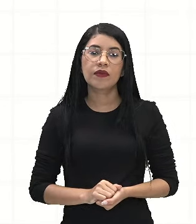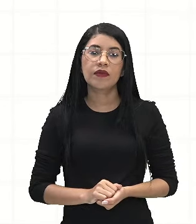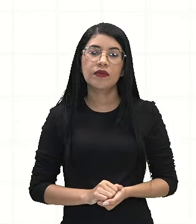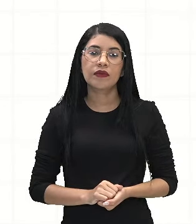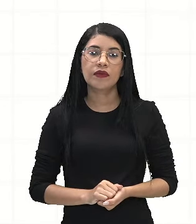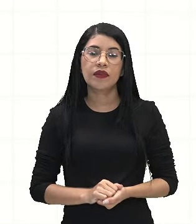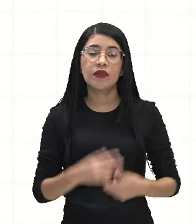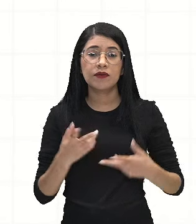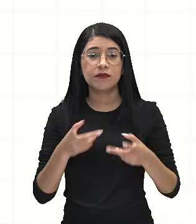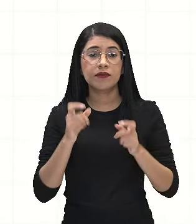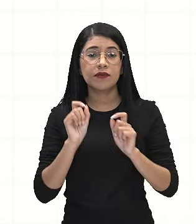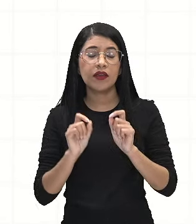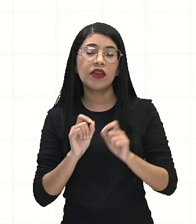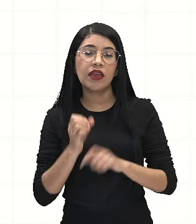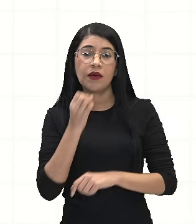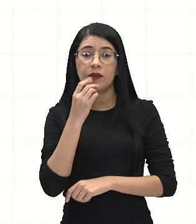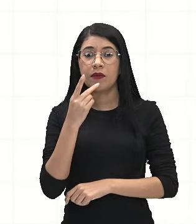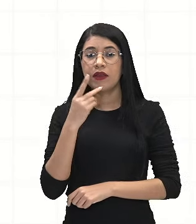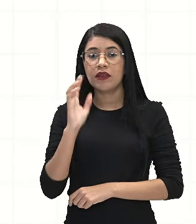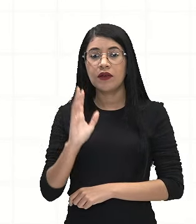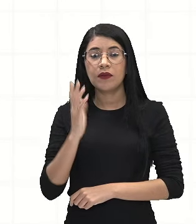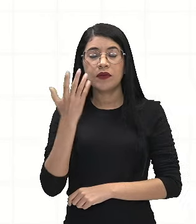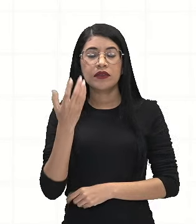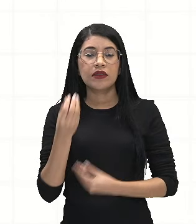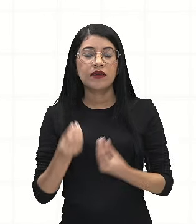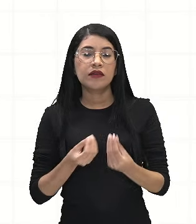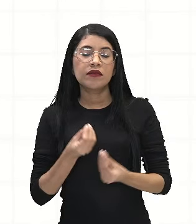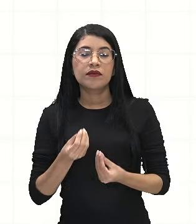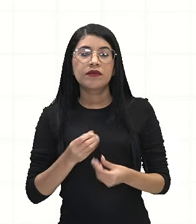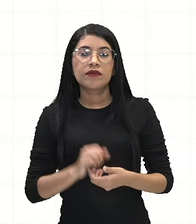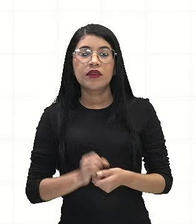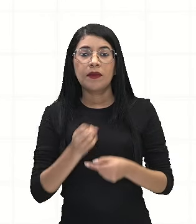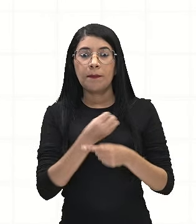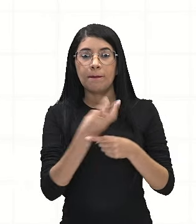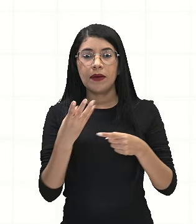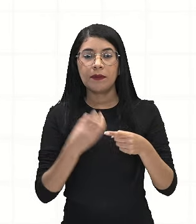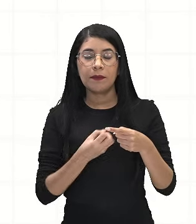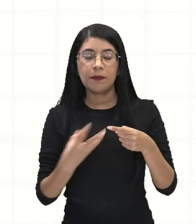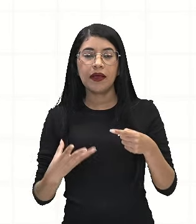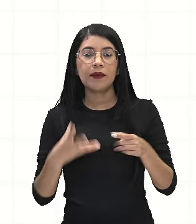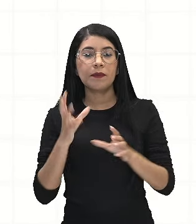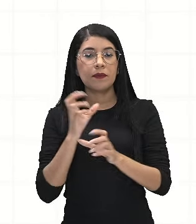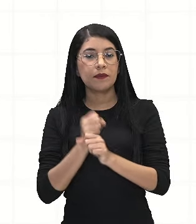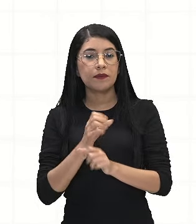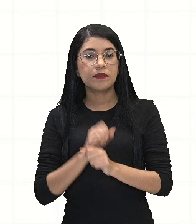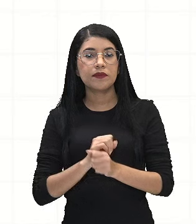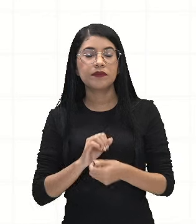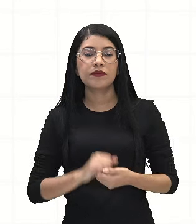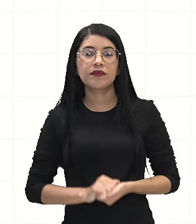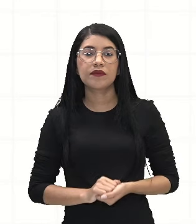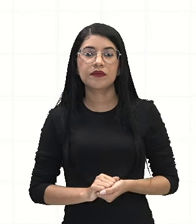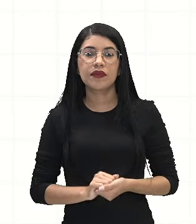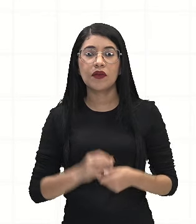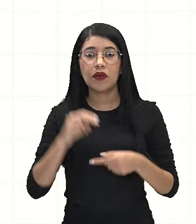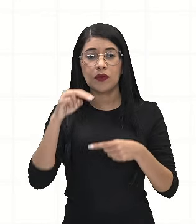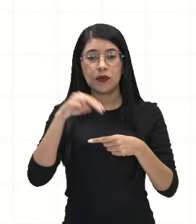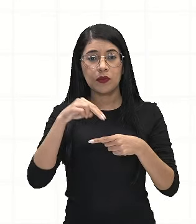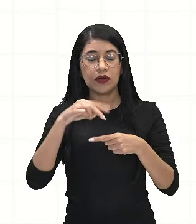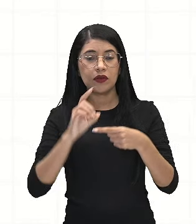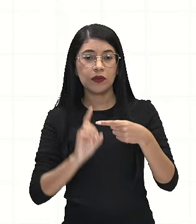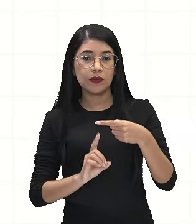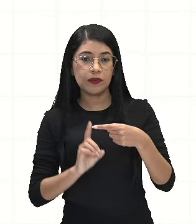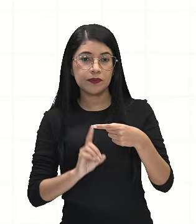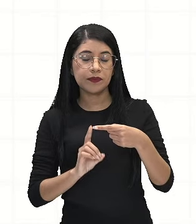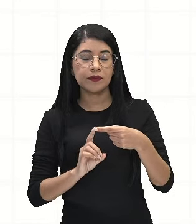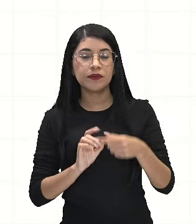a probabilidade de algum evento, a gente coloca em fração. Então, em cima fica o numerador, embaixo o denominador.